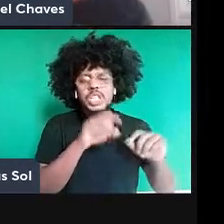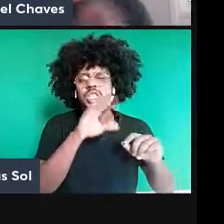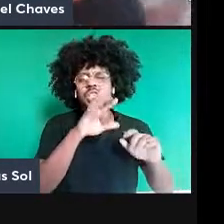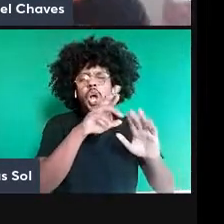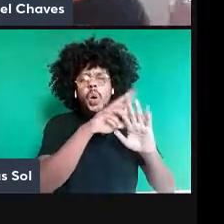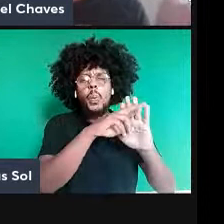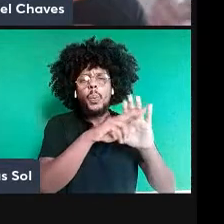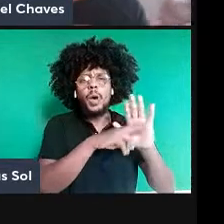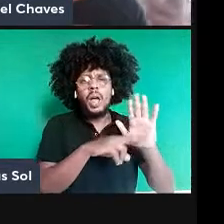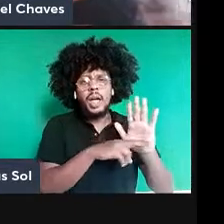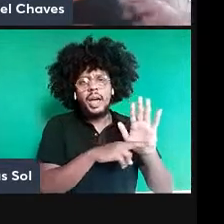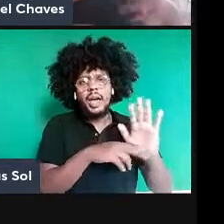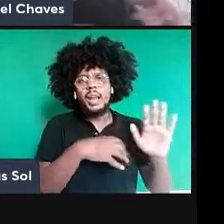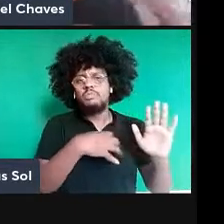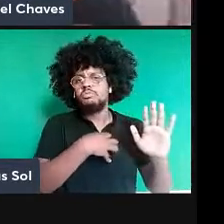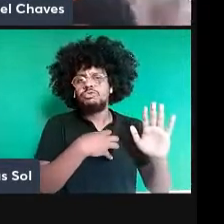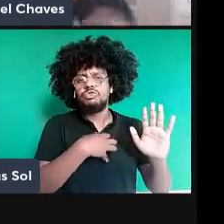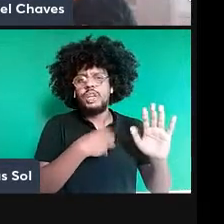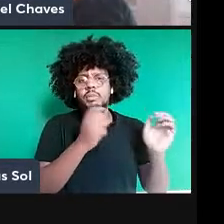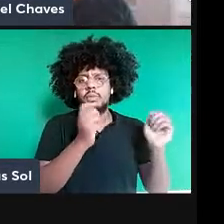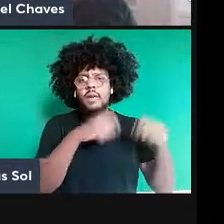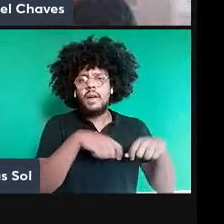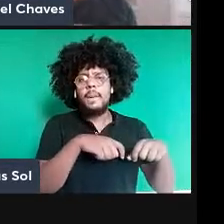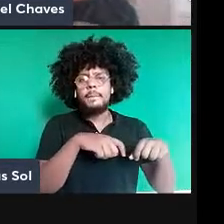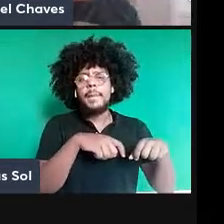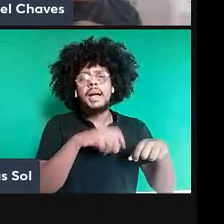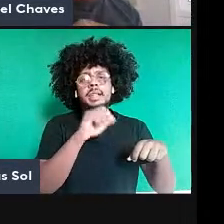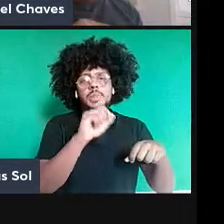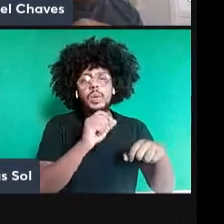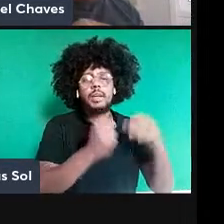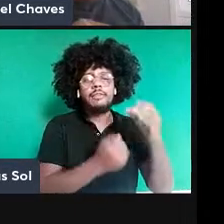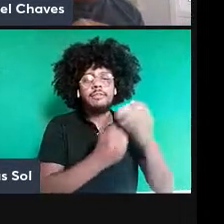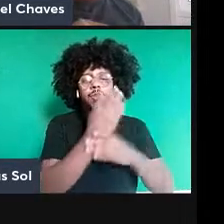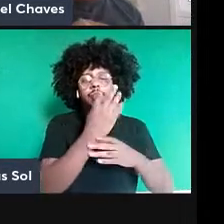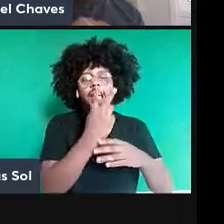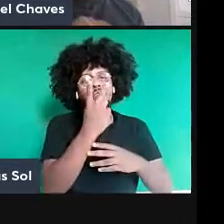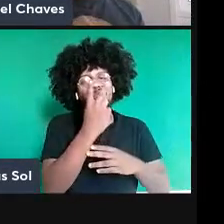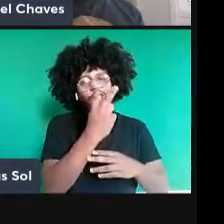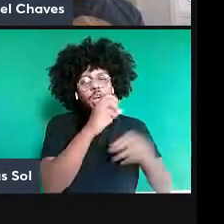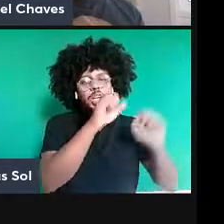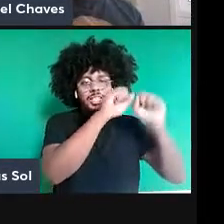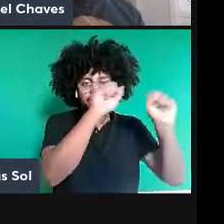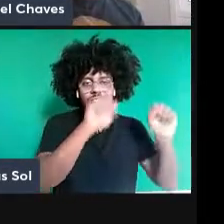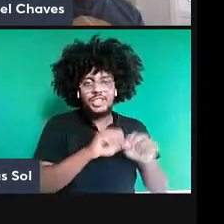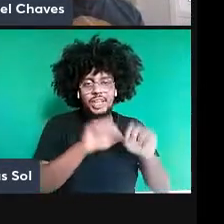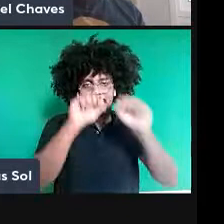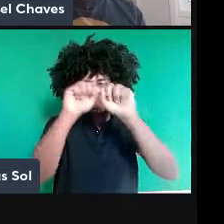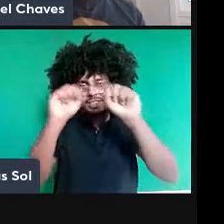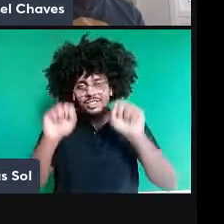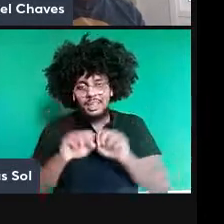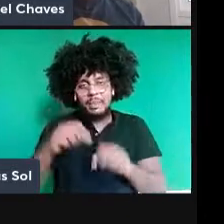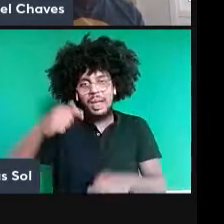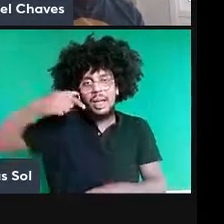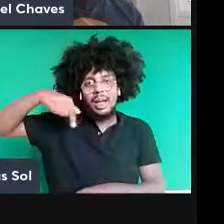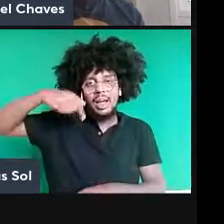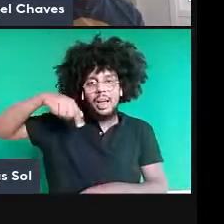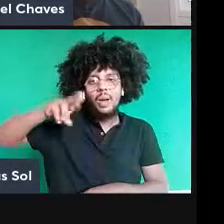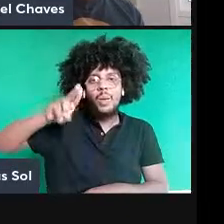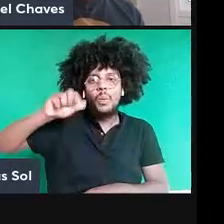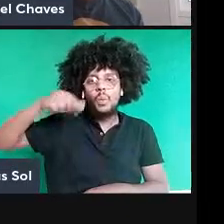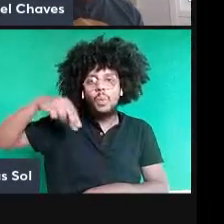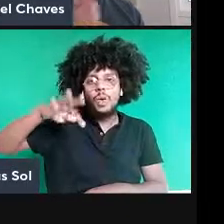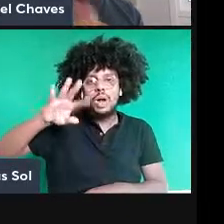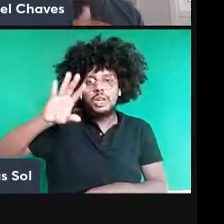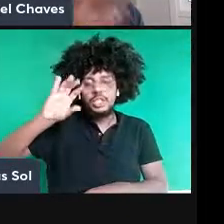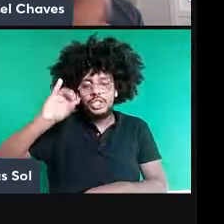maneira da gente compor dois ou mais sistemas quânticos. Então, só tem dois qubits, cada um descrito aqui por uma função de onda e psi,